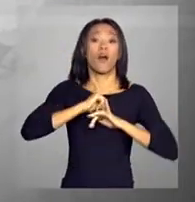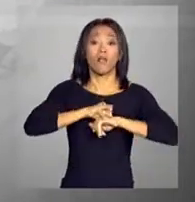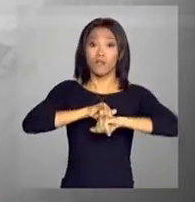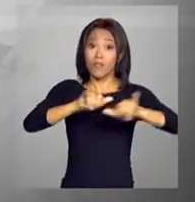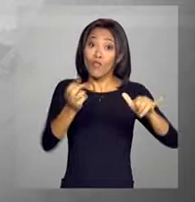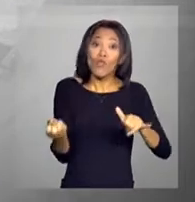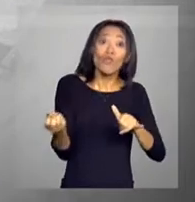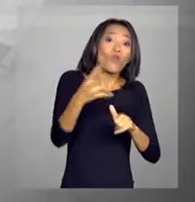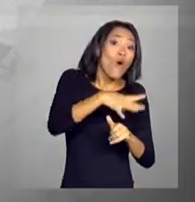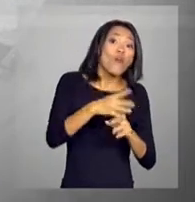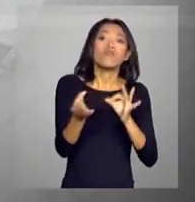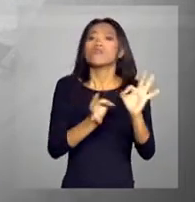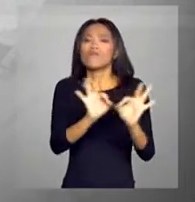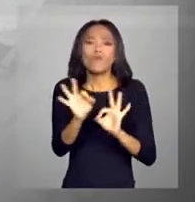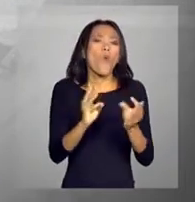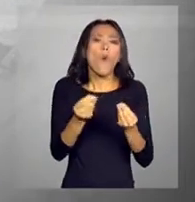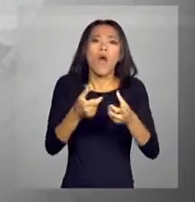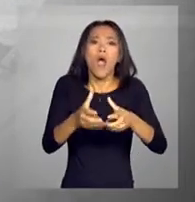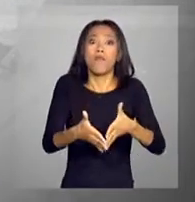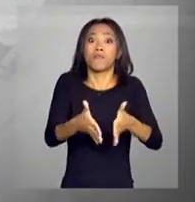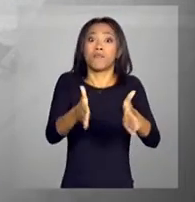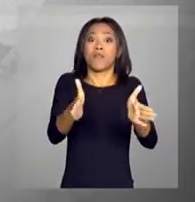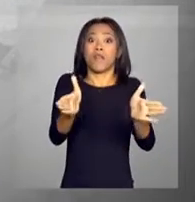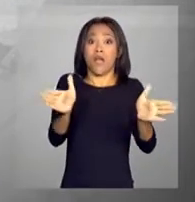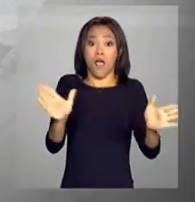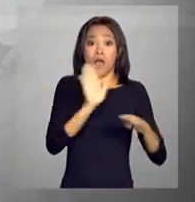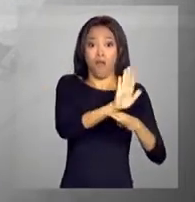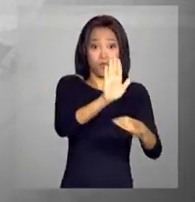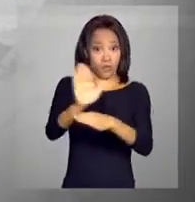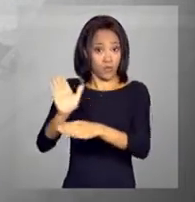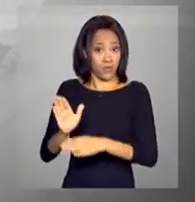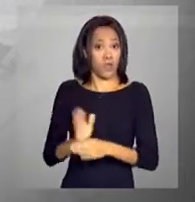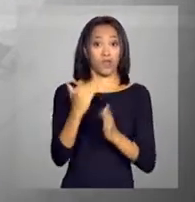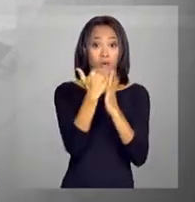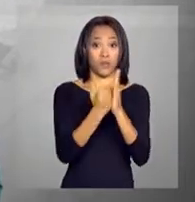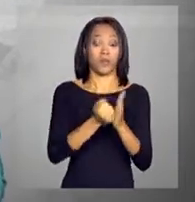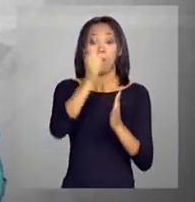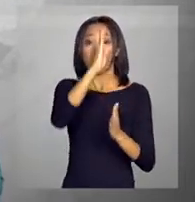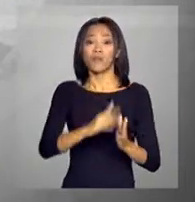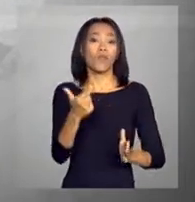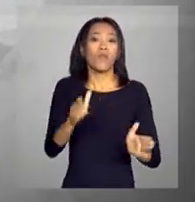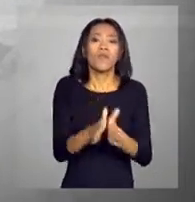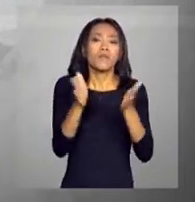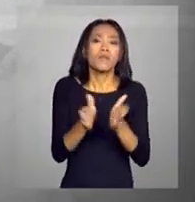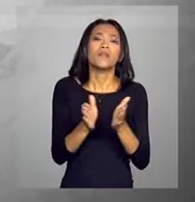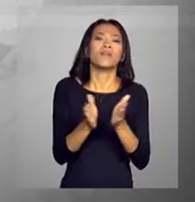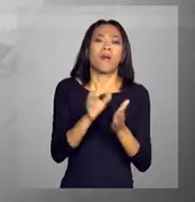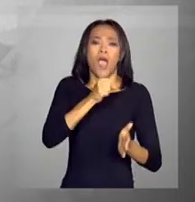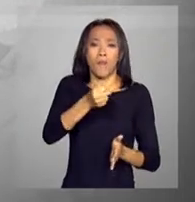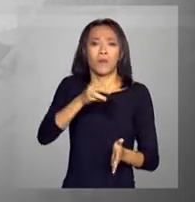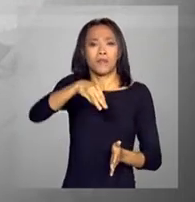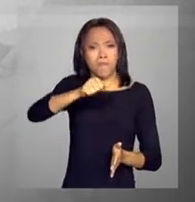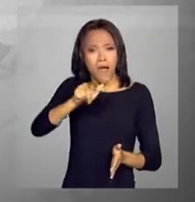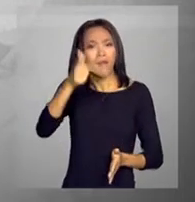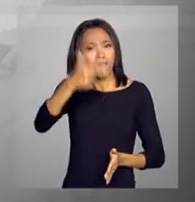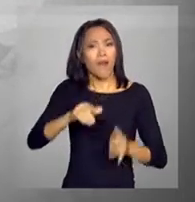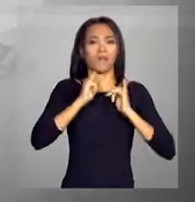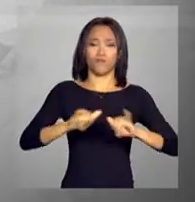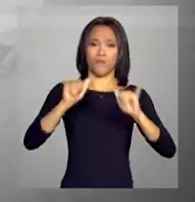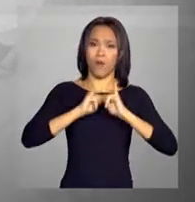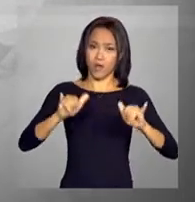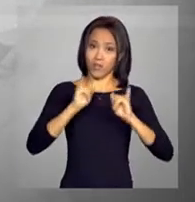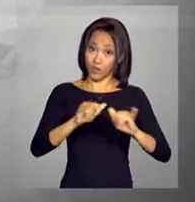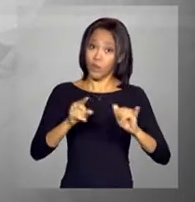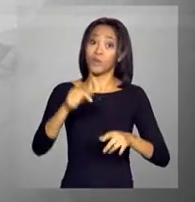novas medidas para ampliar o atendimento do Plano Brasil Sem Miséria. A repórter Mara Kenup tem outras informações